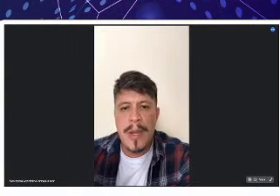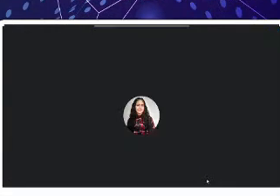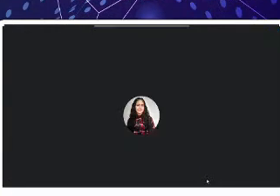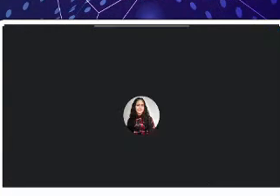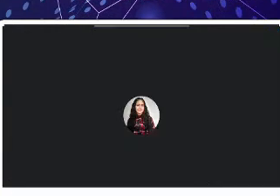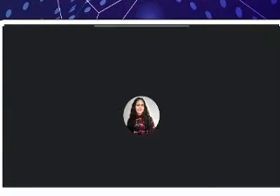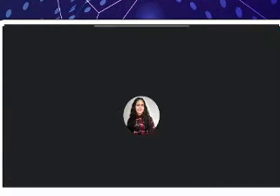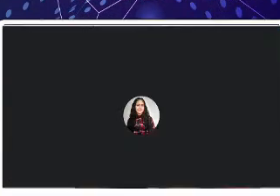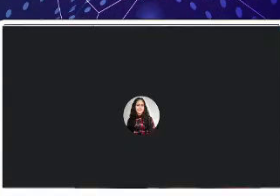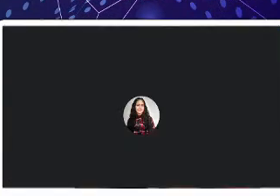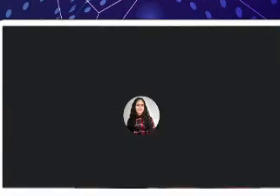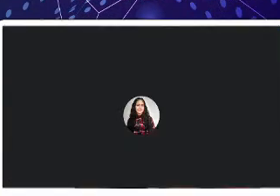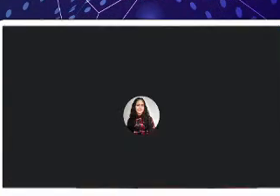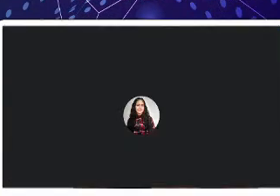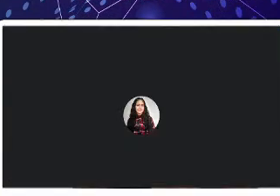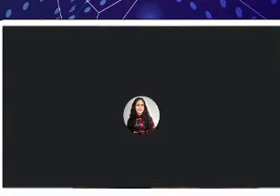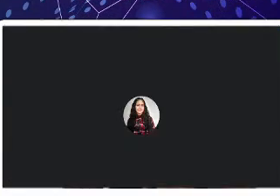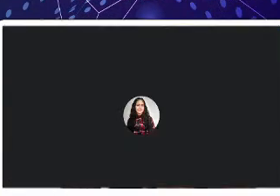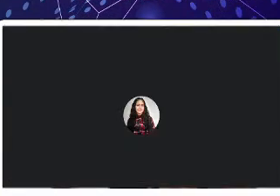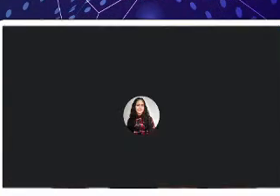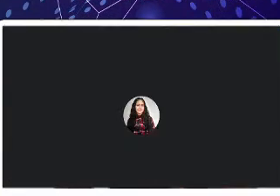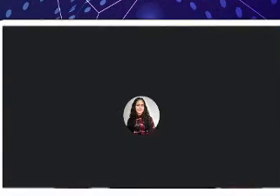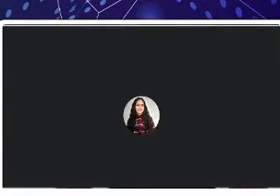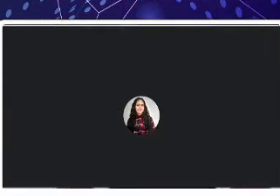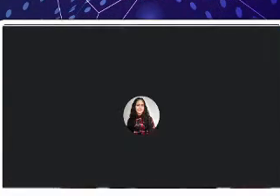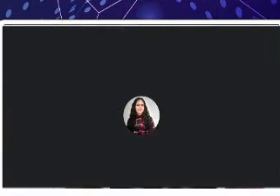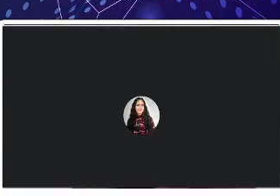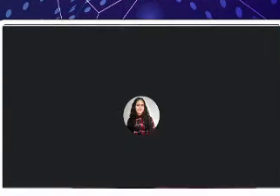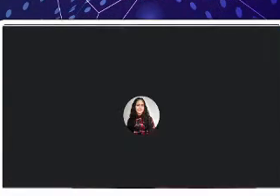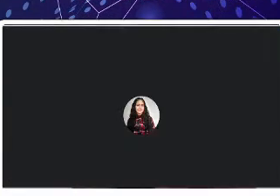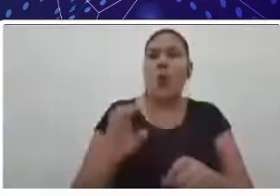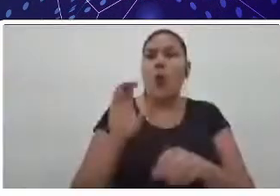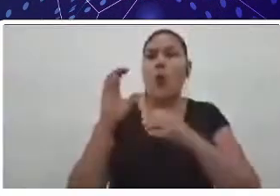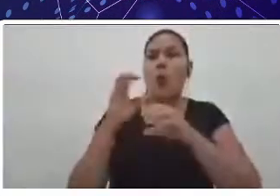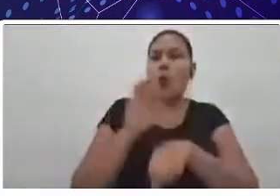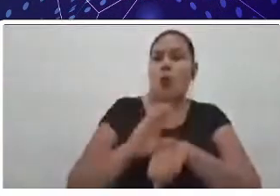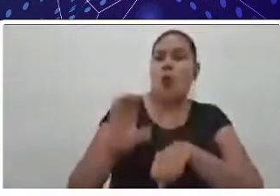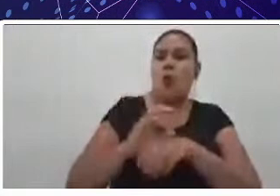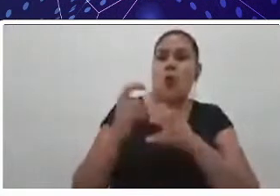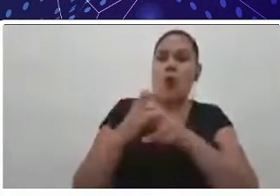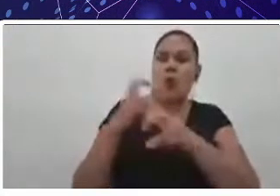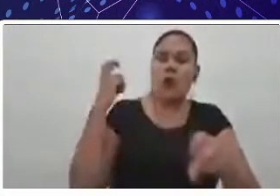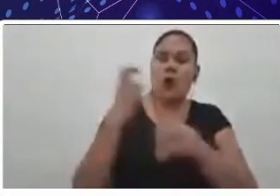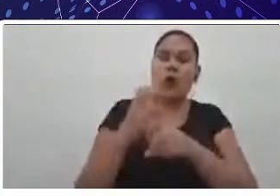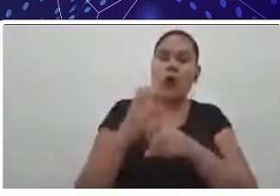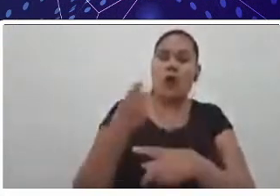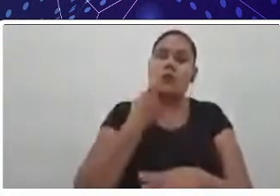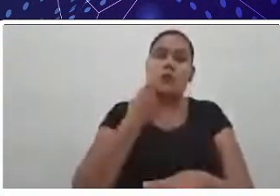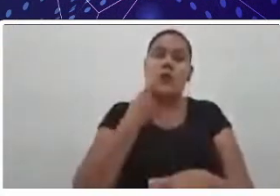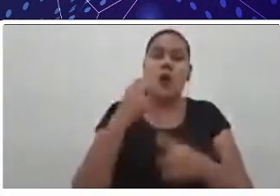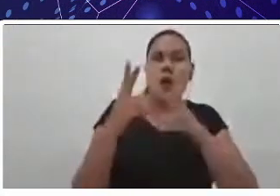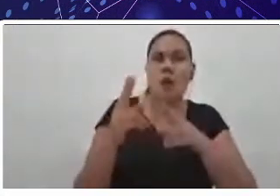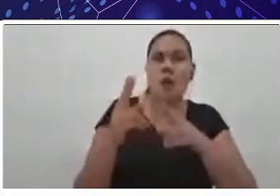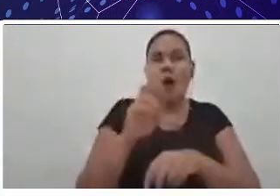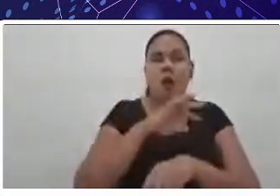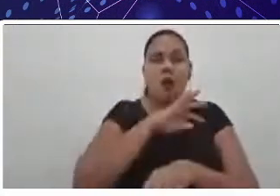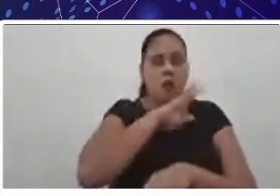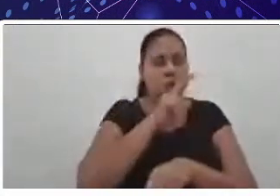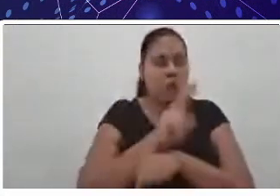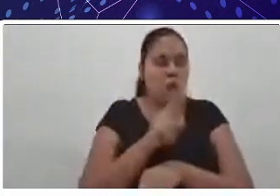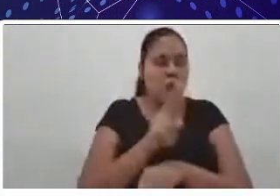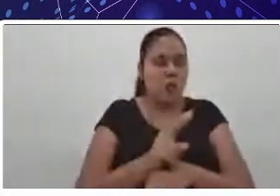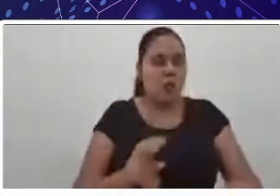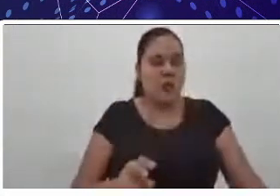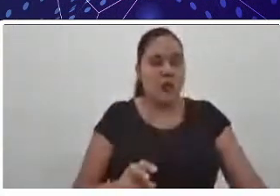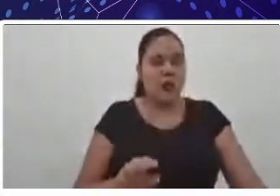de Engenharia de Pesca é semelhante ao ingresso no curso de Zotecnia, né, o professor Clodaldo acredito que nessa conversa que ele vai falar um